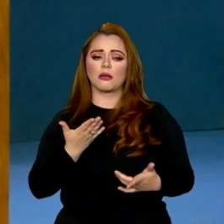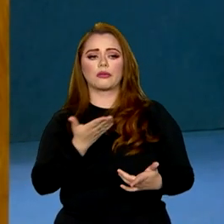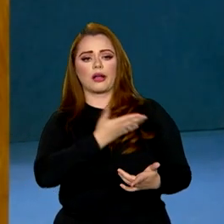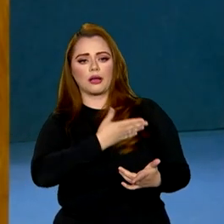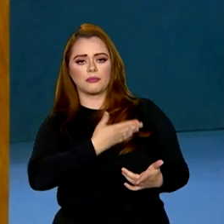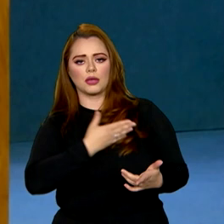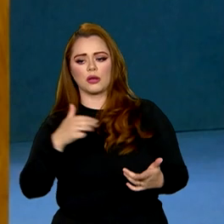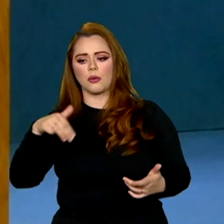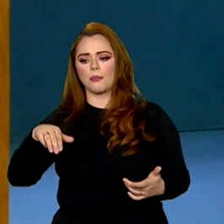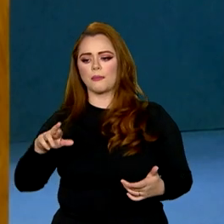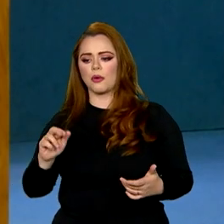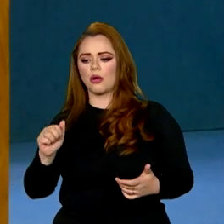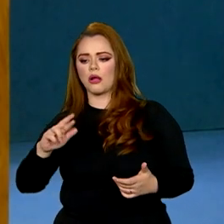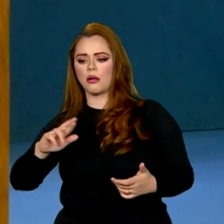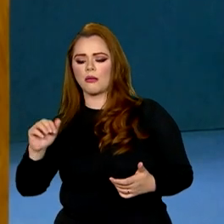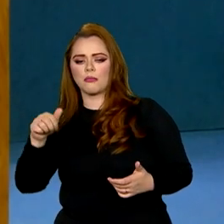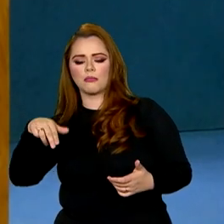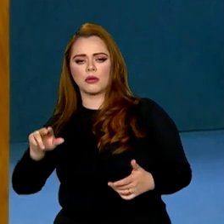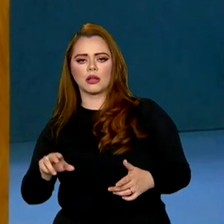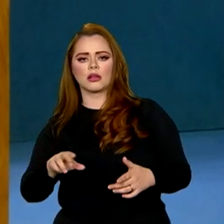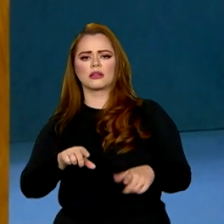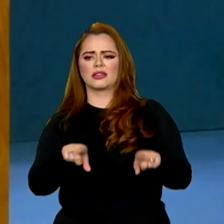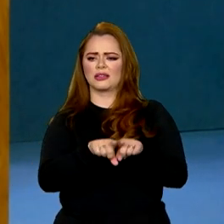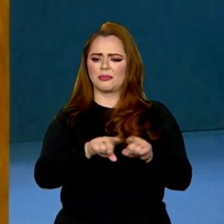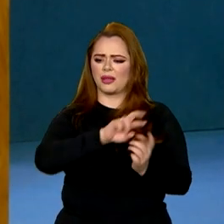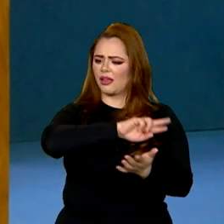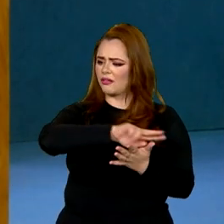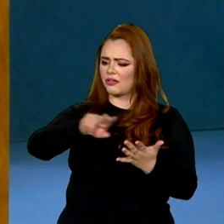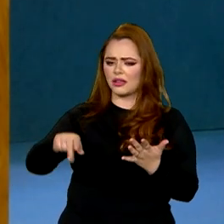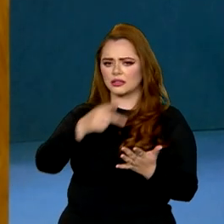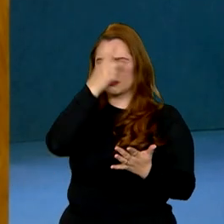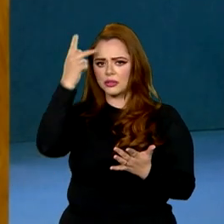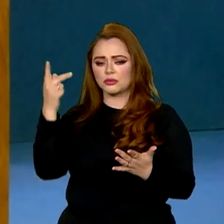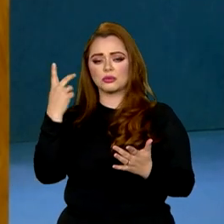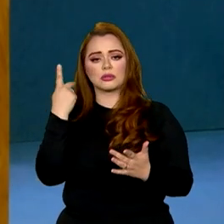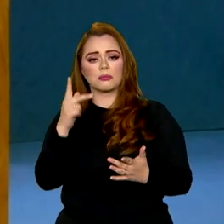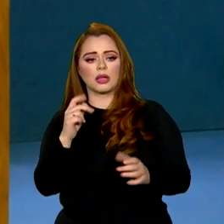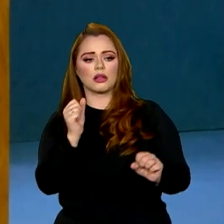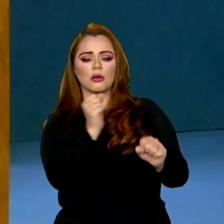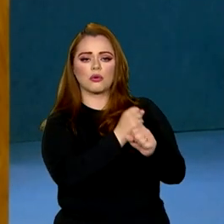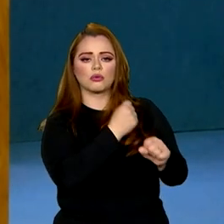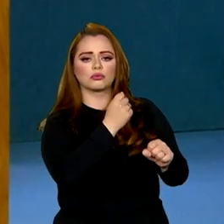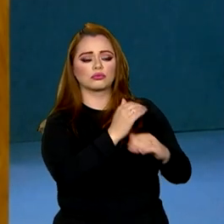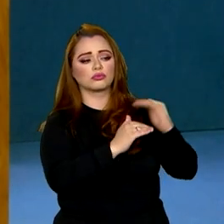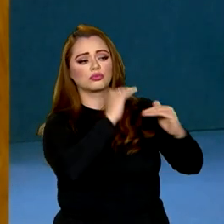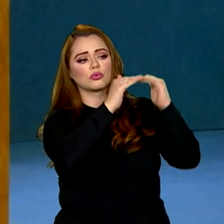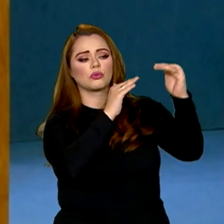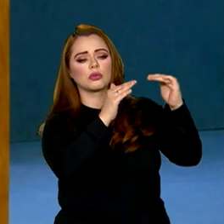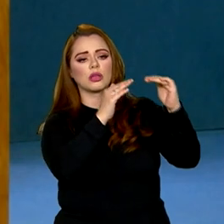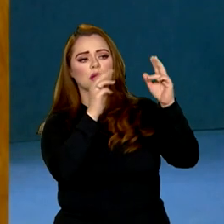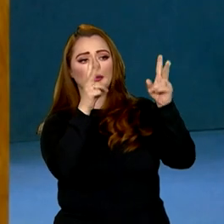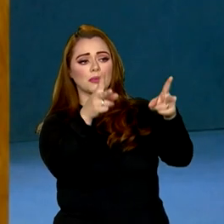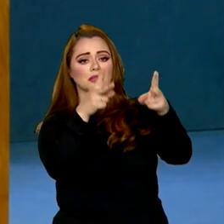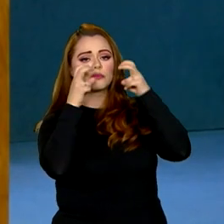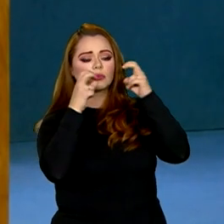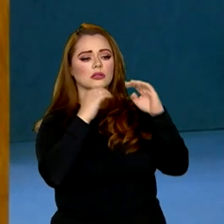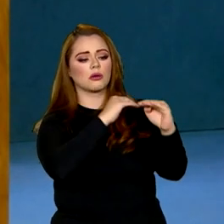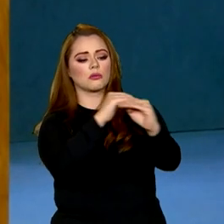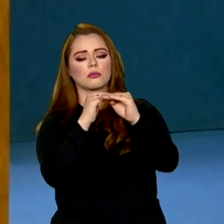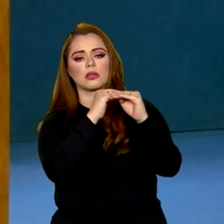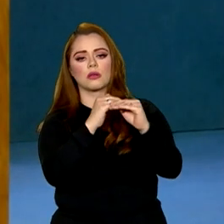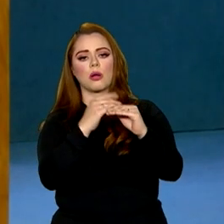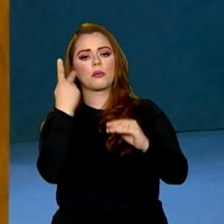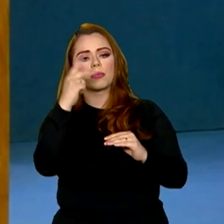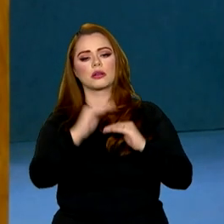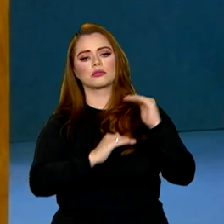e os brasileiros Celso Furtado e Paulo Ares, para construir uma visão comum do desenvolvimento.